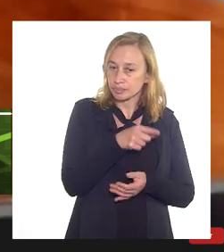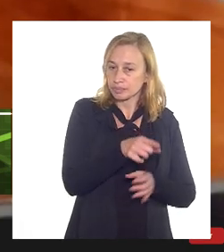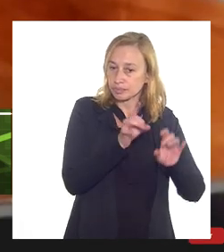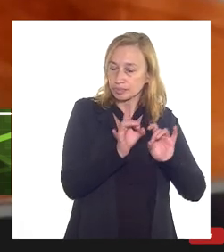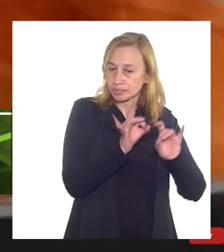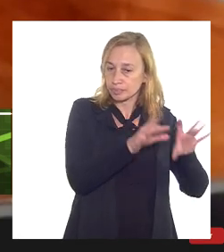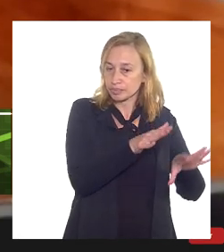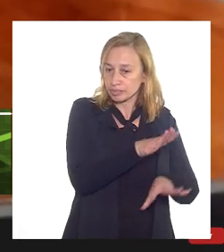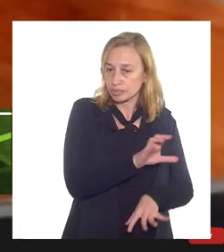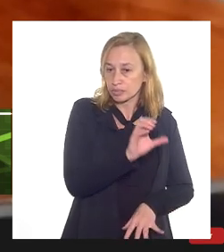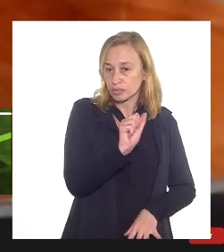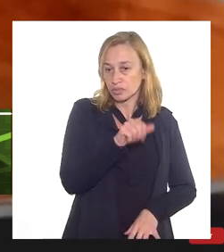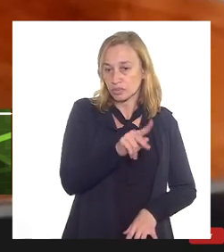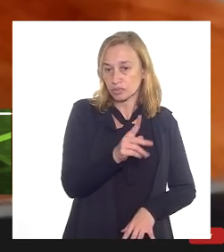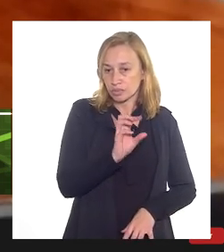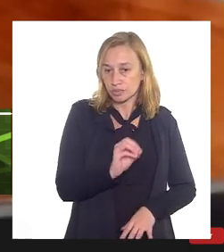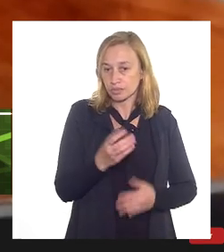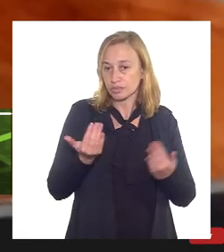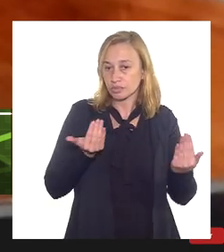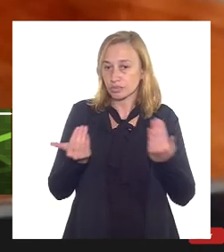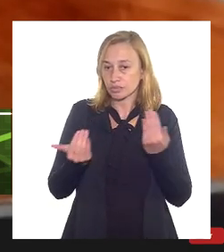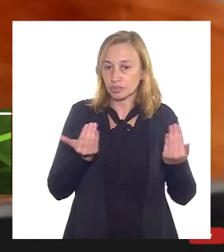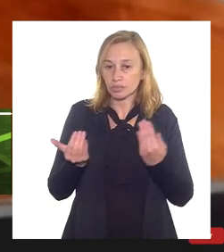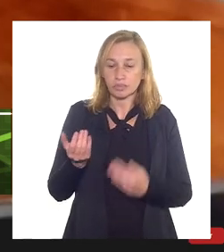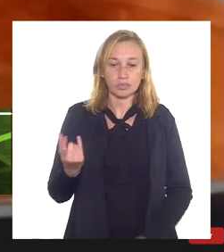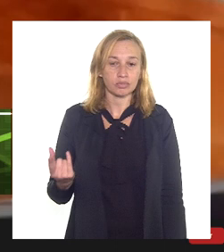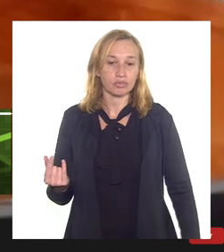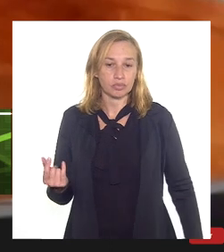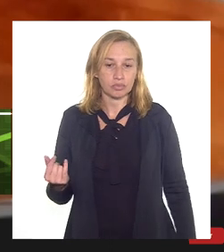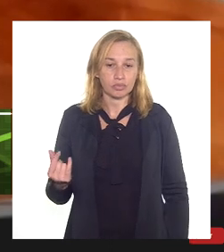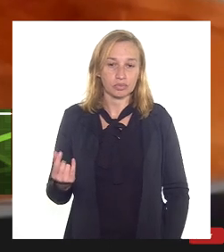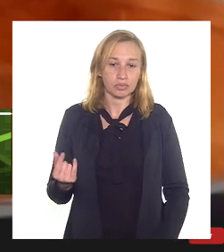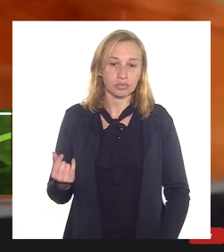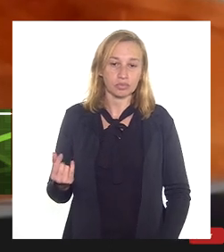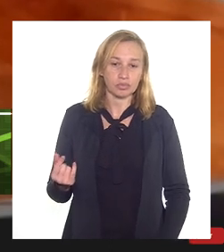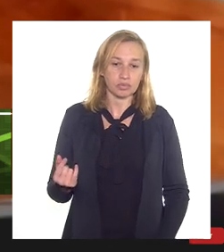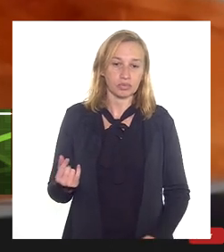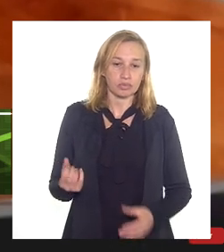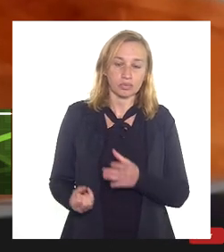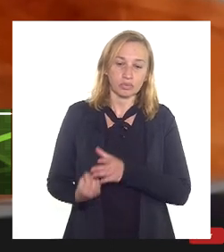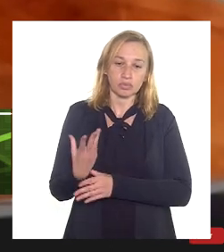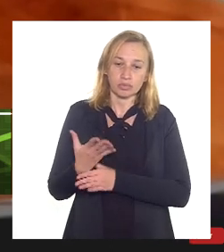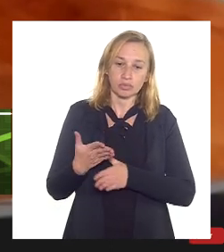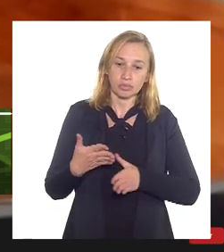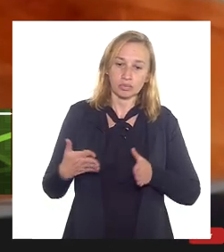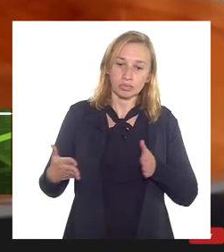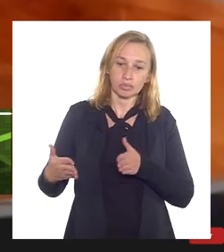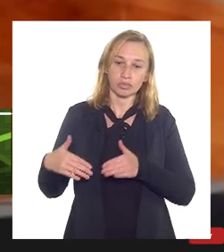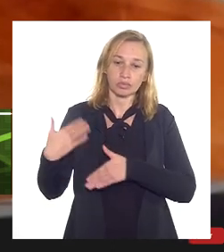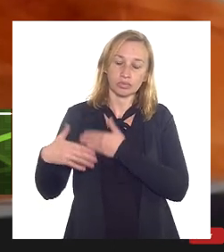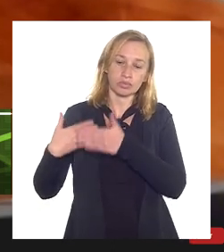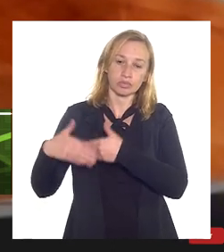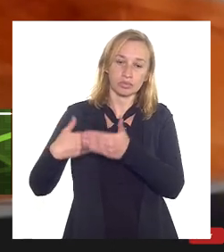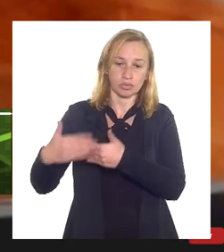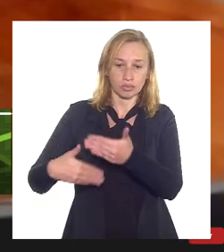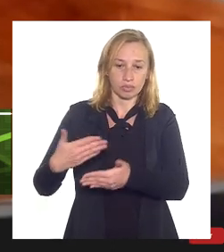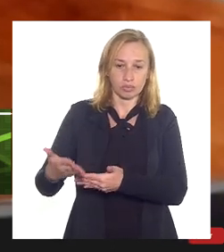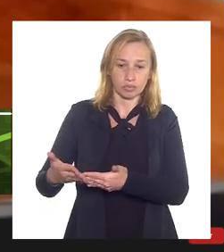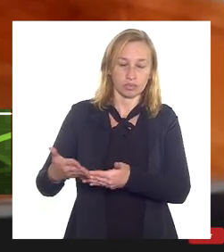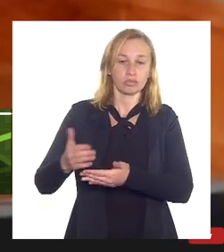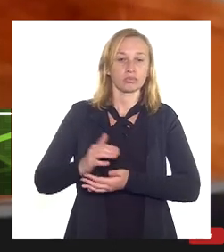do campo e comparar com o valor que foi provisionado ao longo da vida útil embora